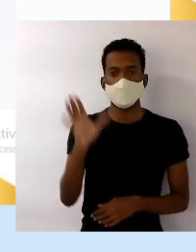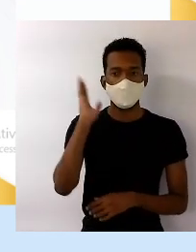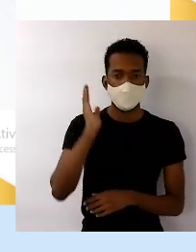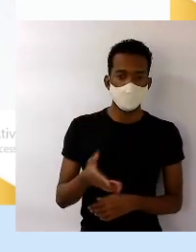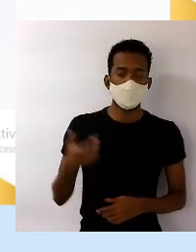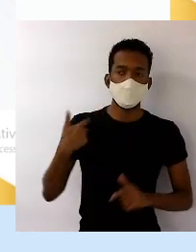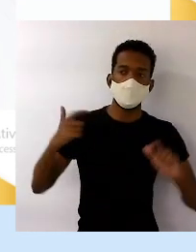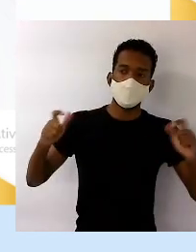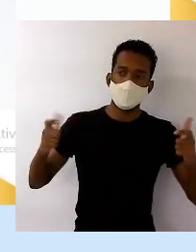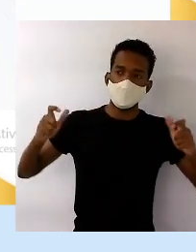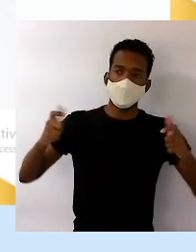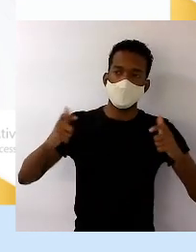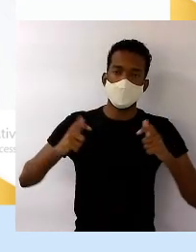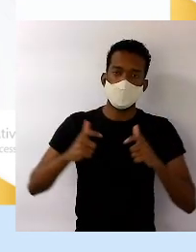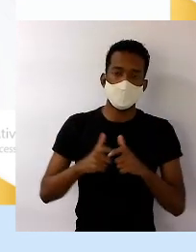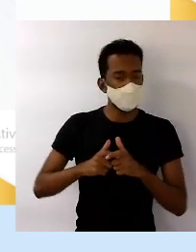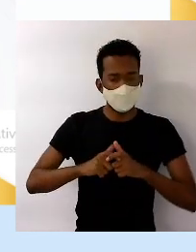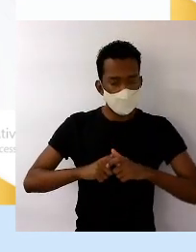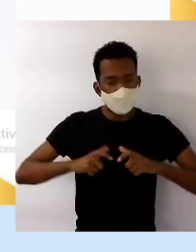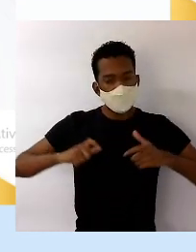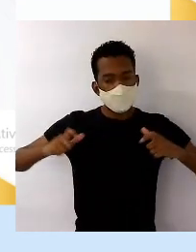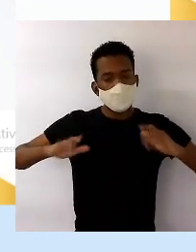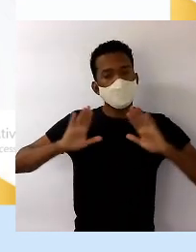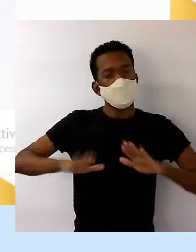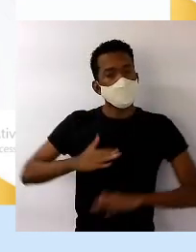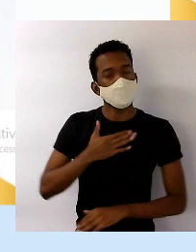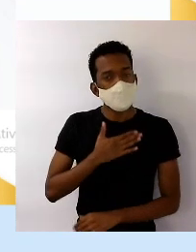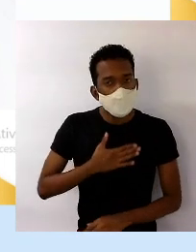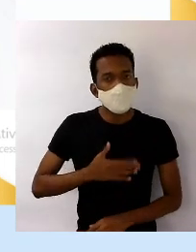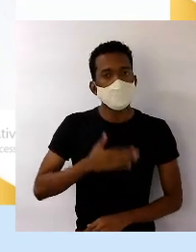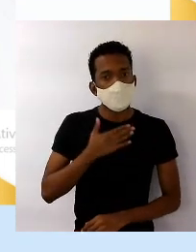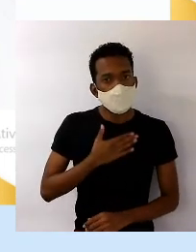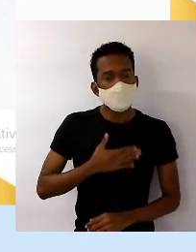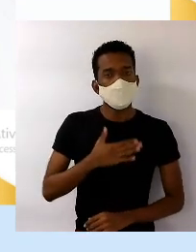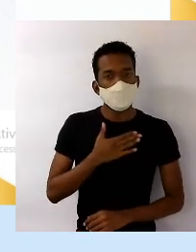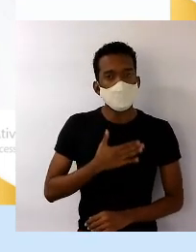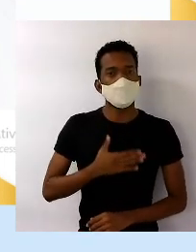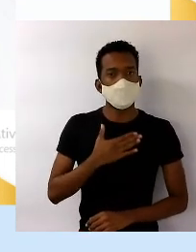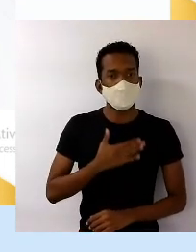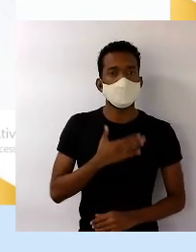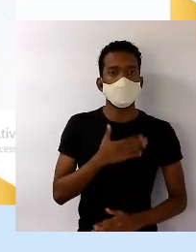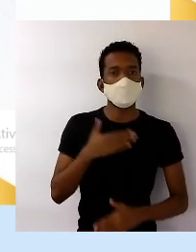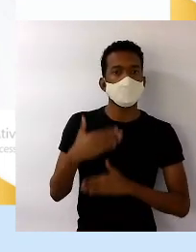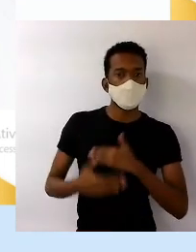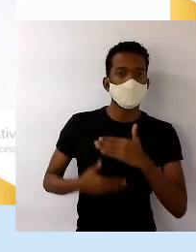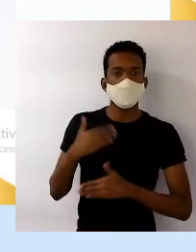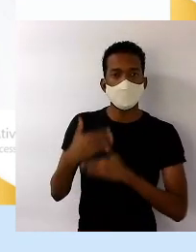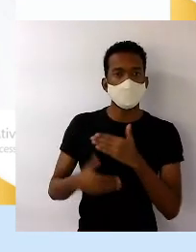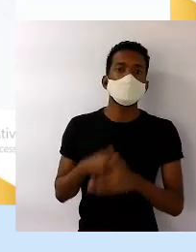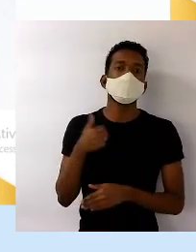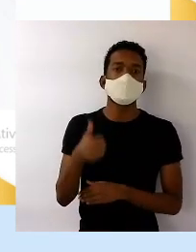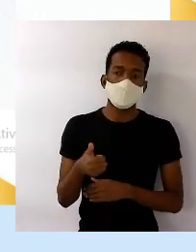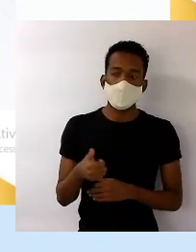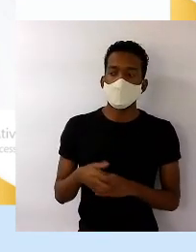crescimento de números absolutos na população, ele começou a desacelerar bem.